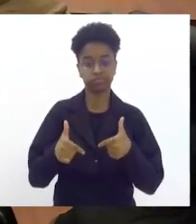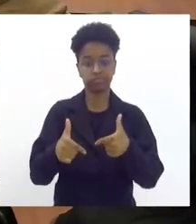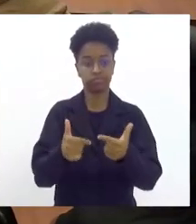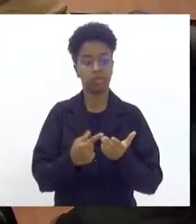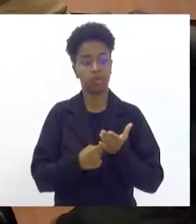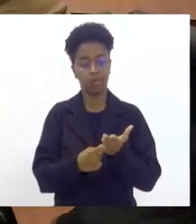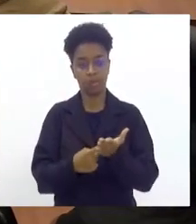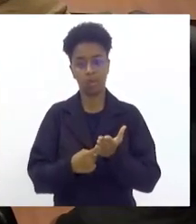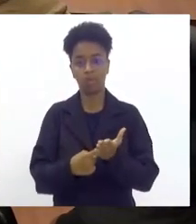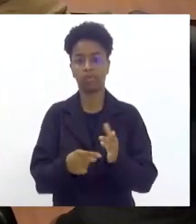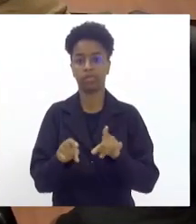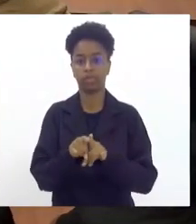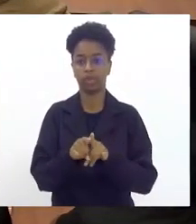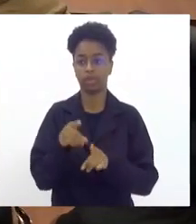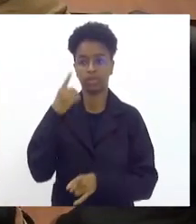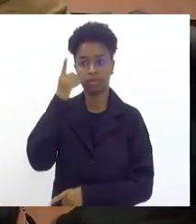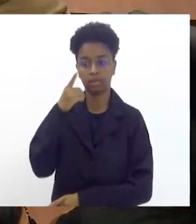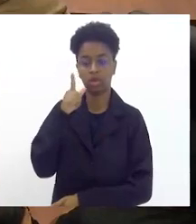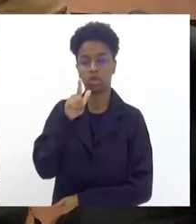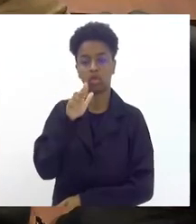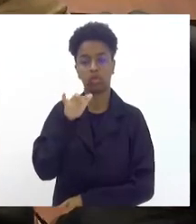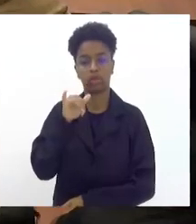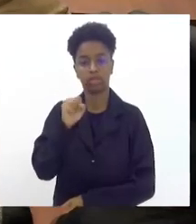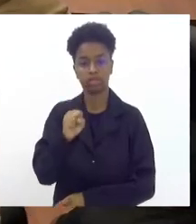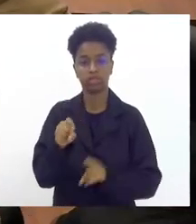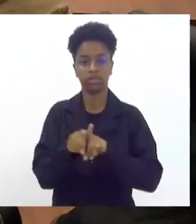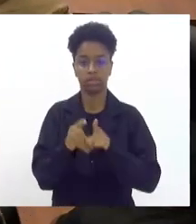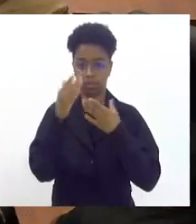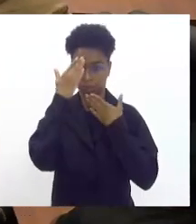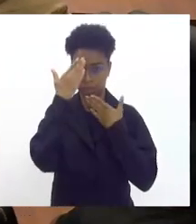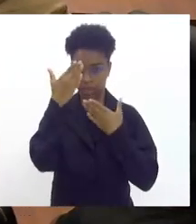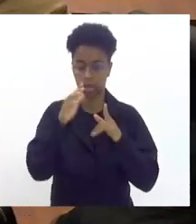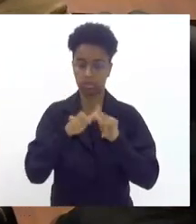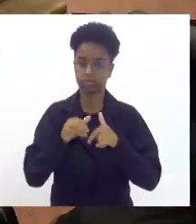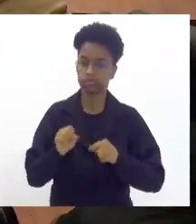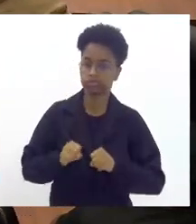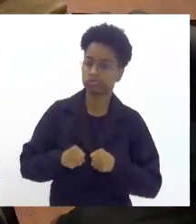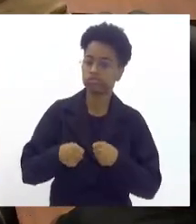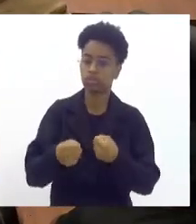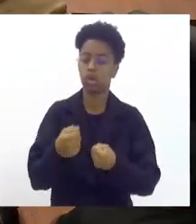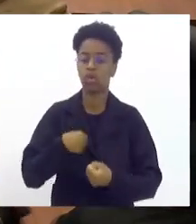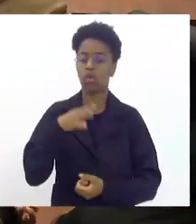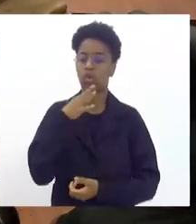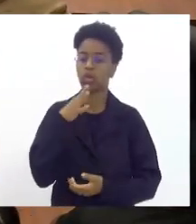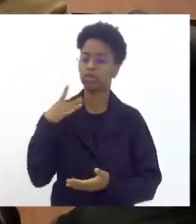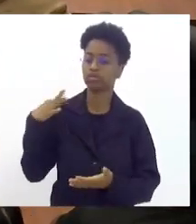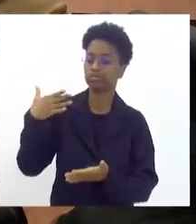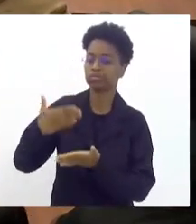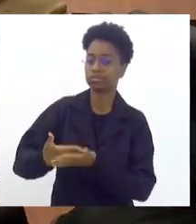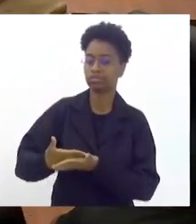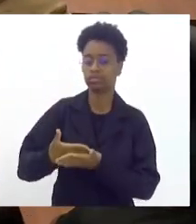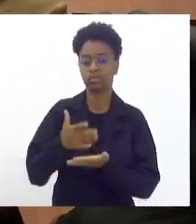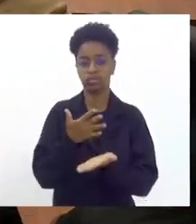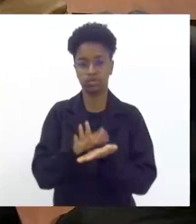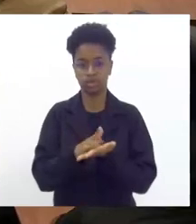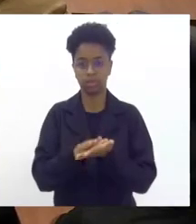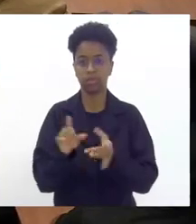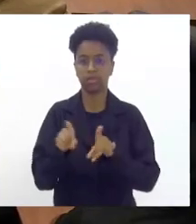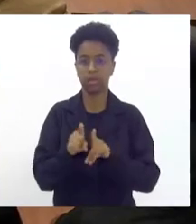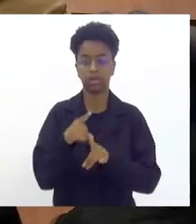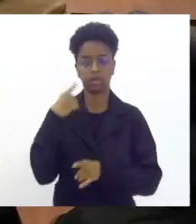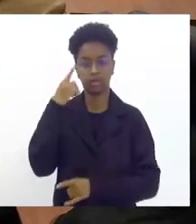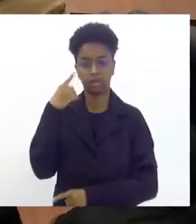compromisso. Deputado Luiz, muito obrigado também por sua dedicação, conheço a sua trajetória no samba. Deputado Zaidan,